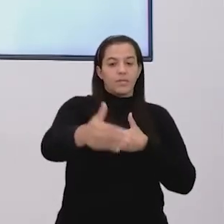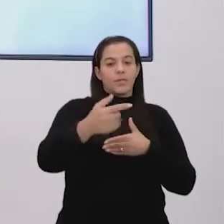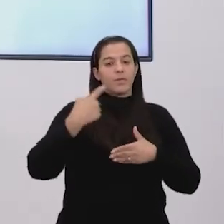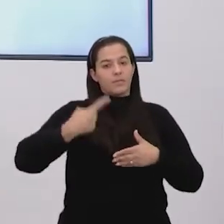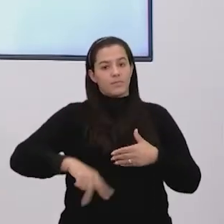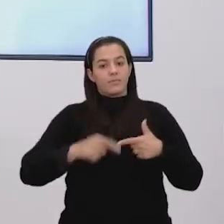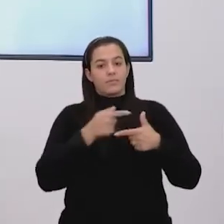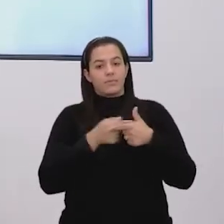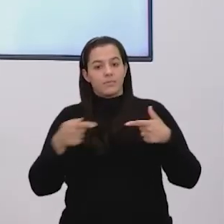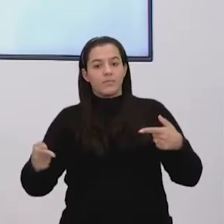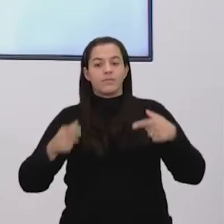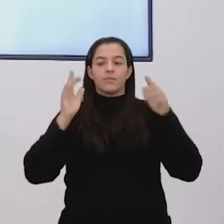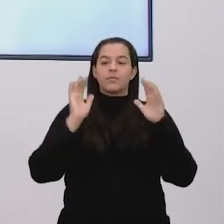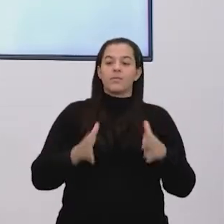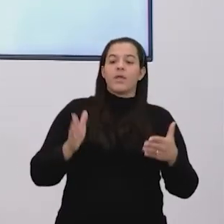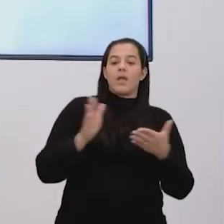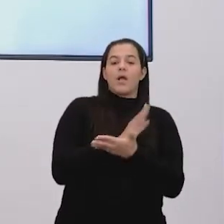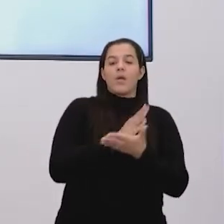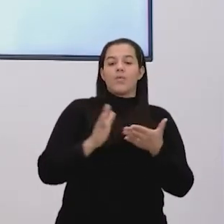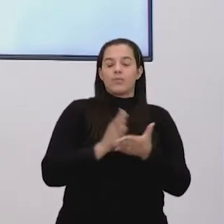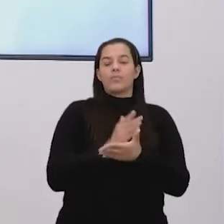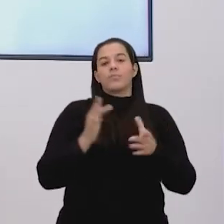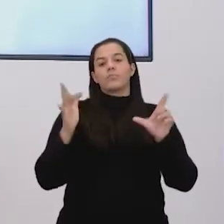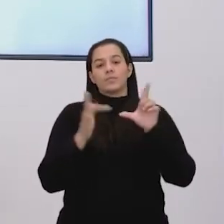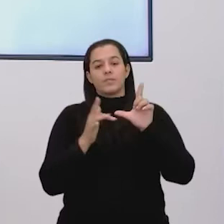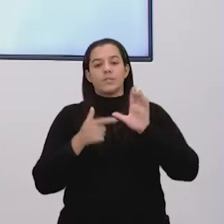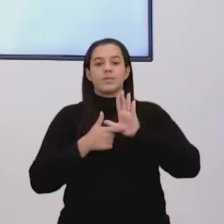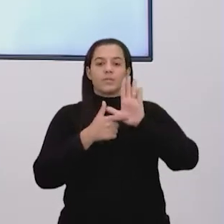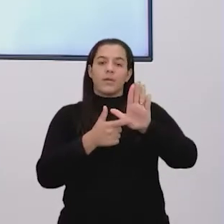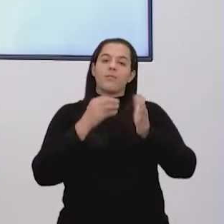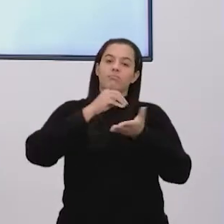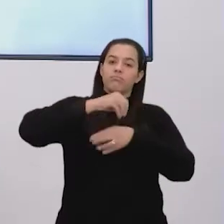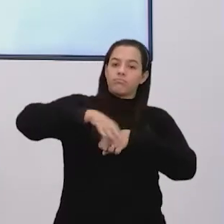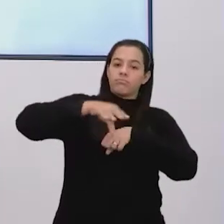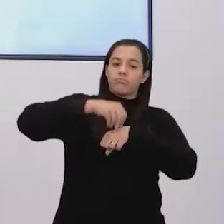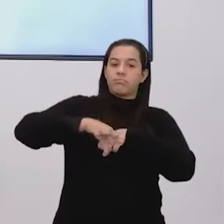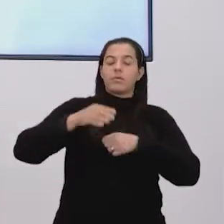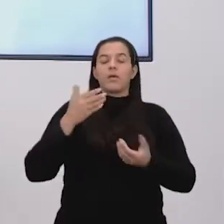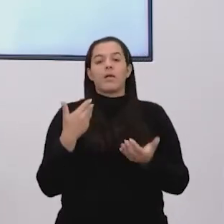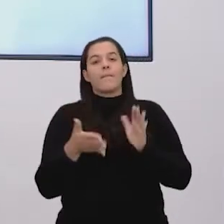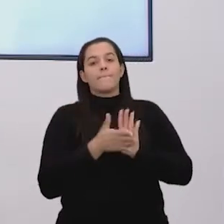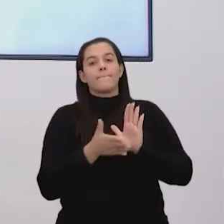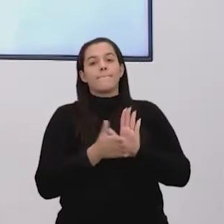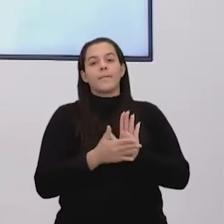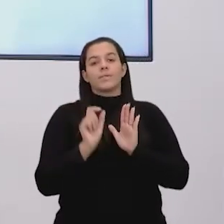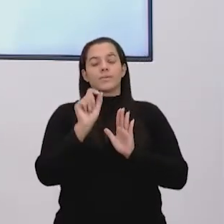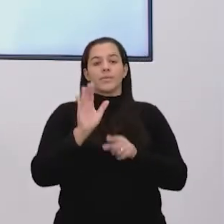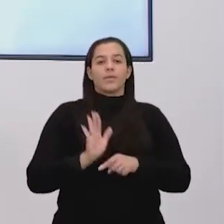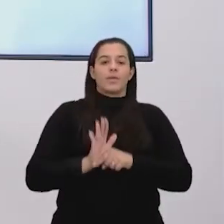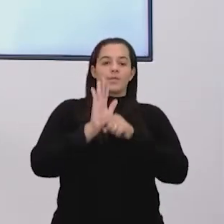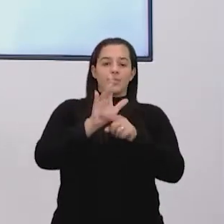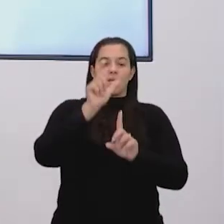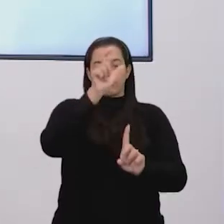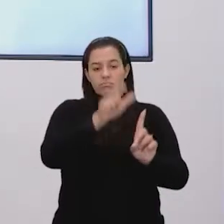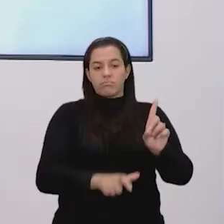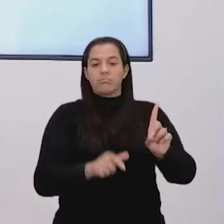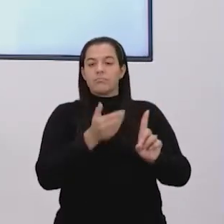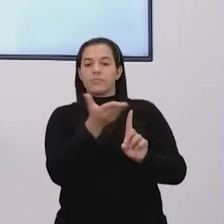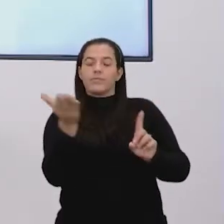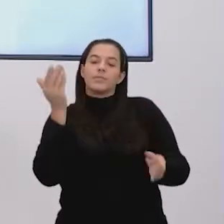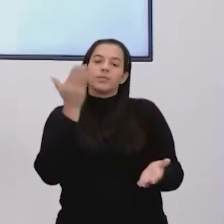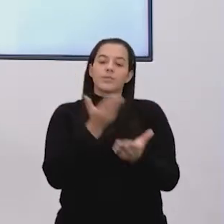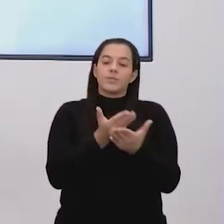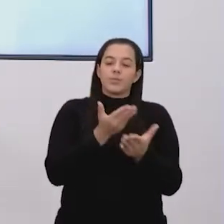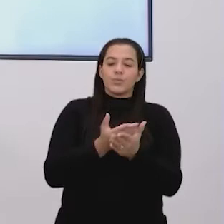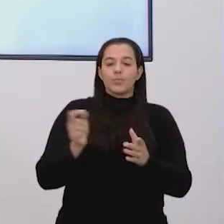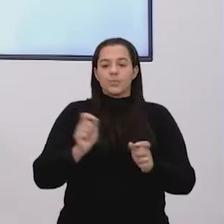semana, nós vamos já dar algumas referências para vocês, a gente vai, a proposta é começar aqui com alguma referência e deixar para vocês estudantes